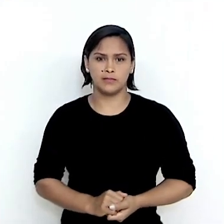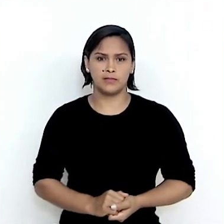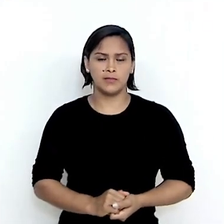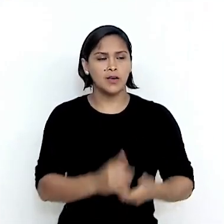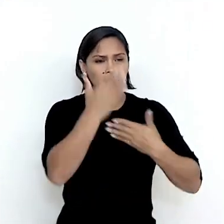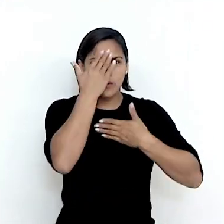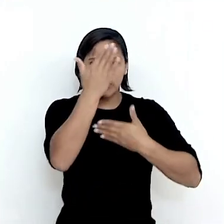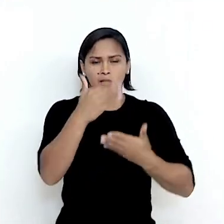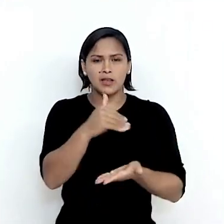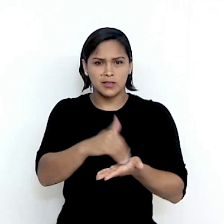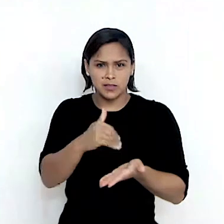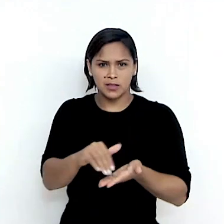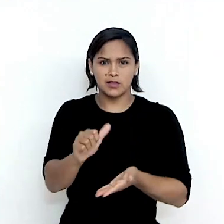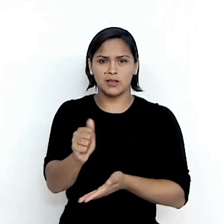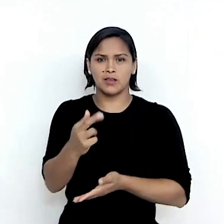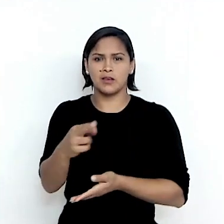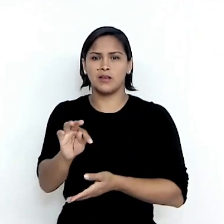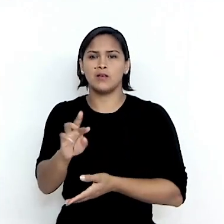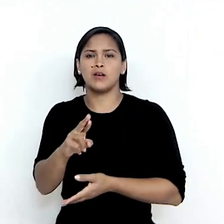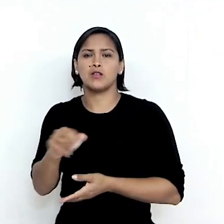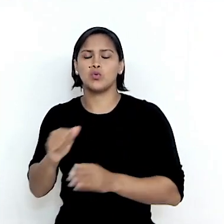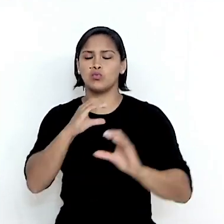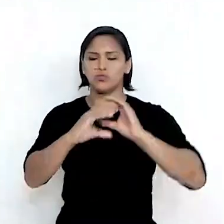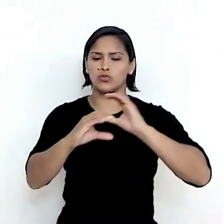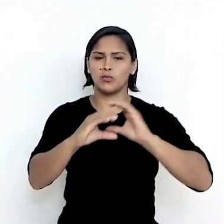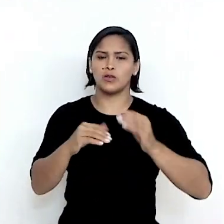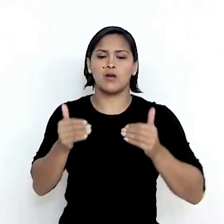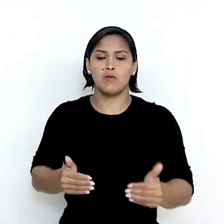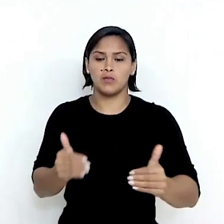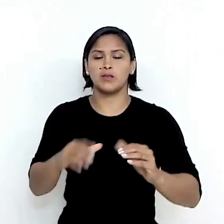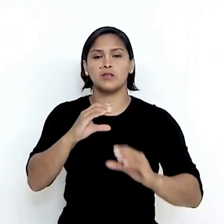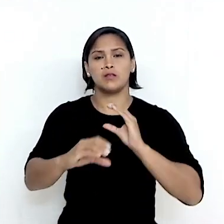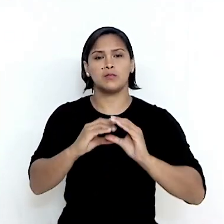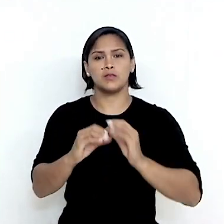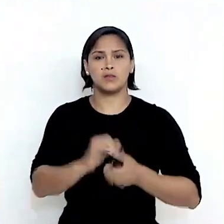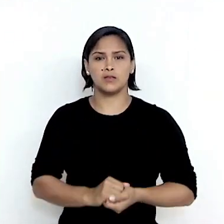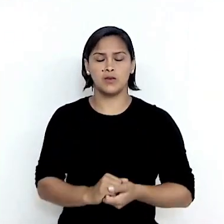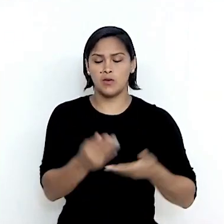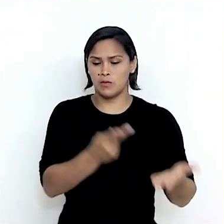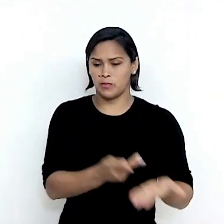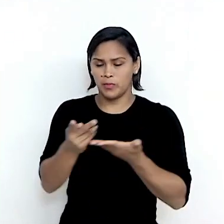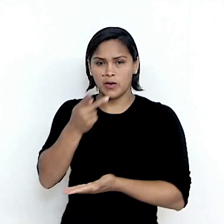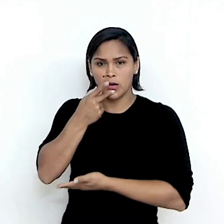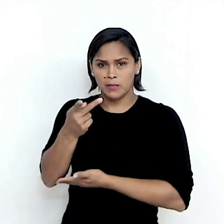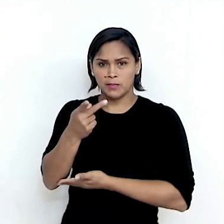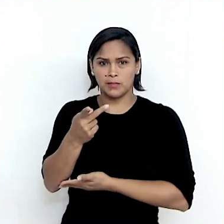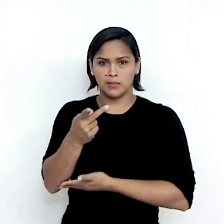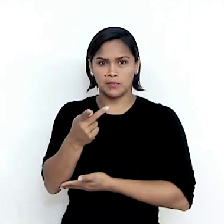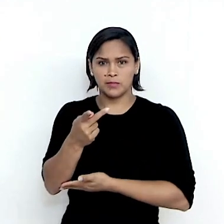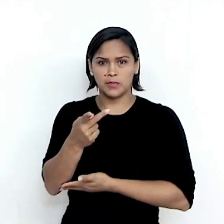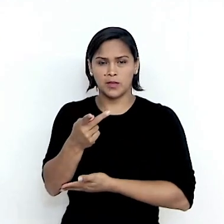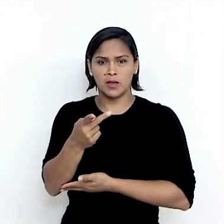Muito obrigada, secretário Arthur Coimbra, secretário de Telecomunicações do Ministério das Comunicações. Eu passo, então, agora a palavra